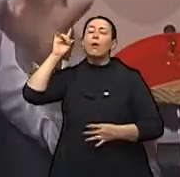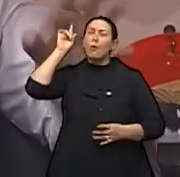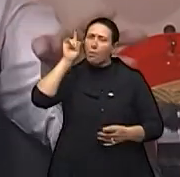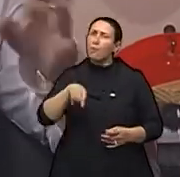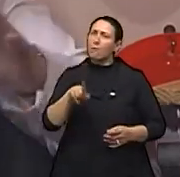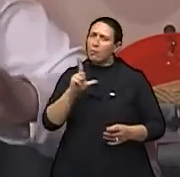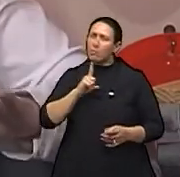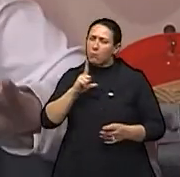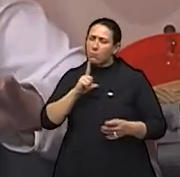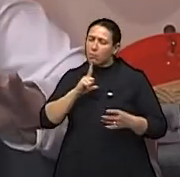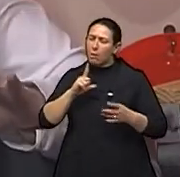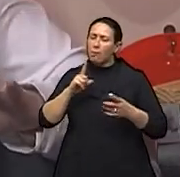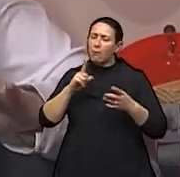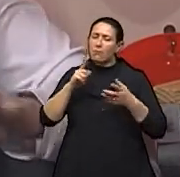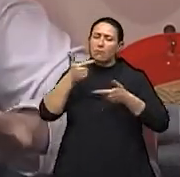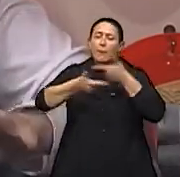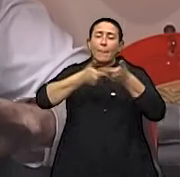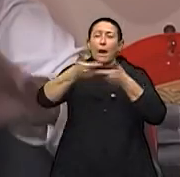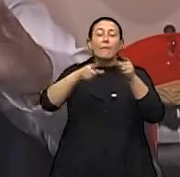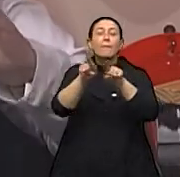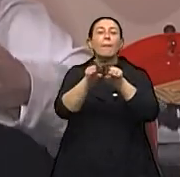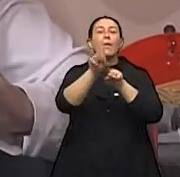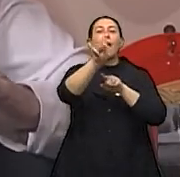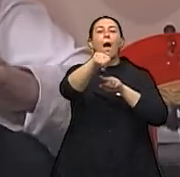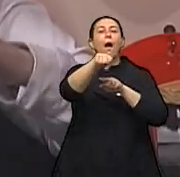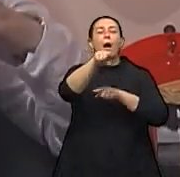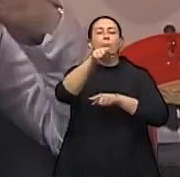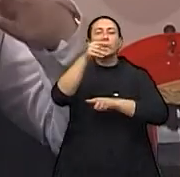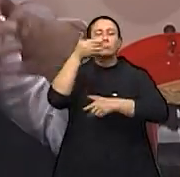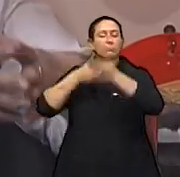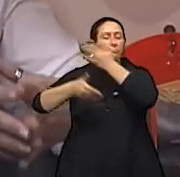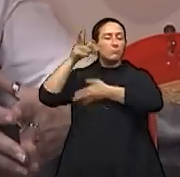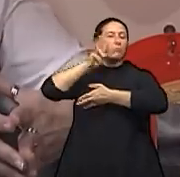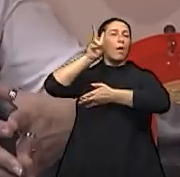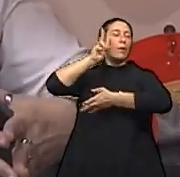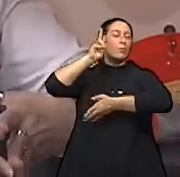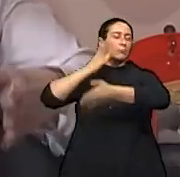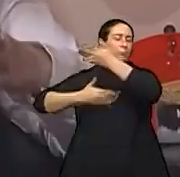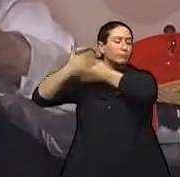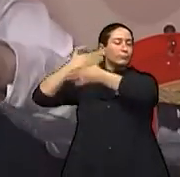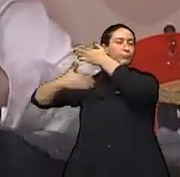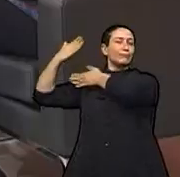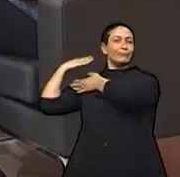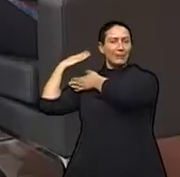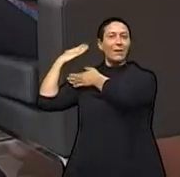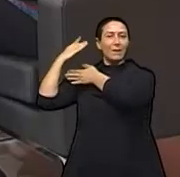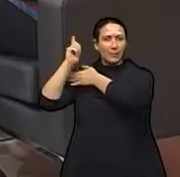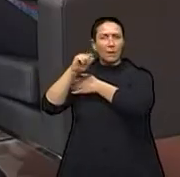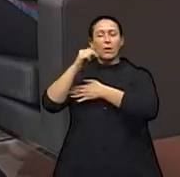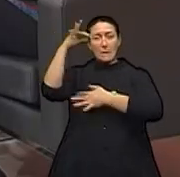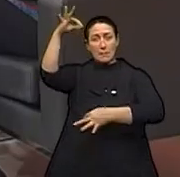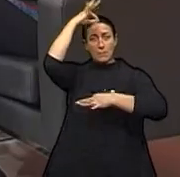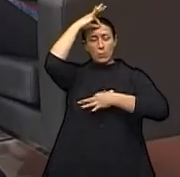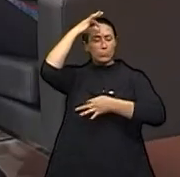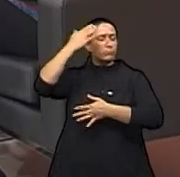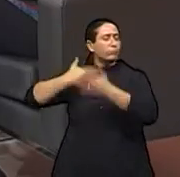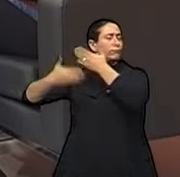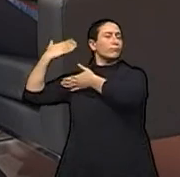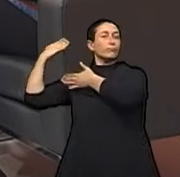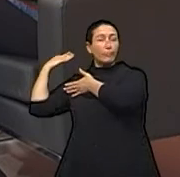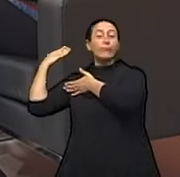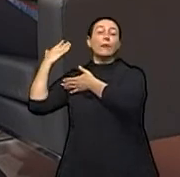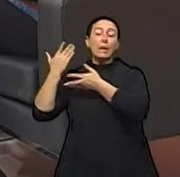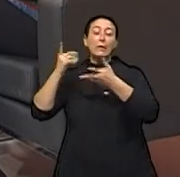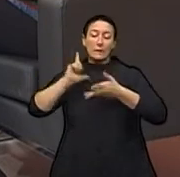trabalham com regressão. Ah, isso também já vimos falar. Psicoterapia Reencarnacionista e a regressão terapêutica, elas